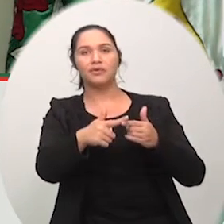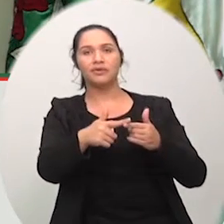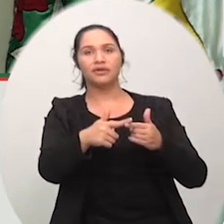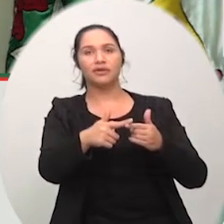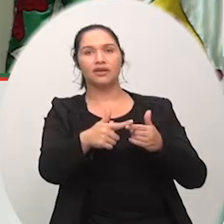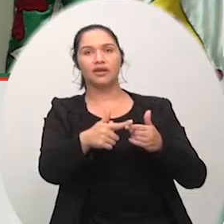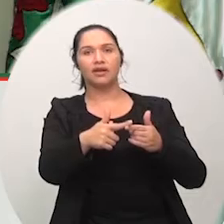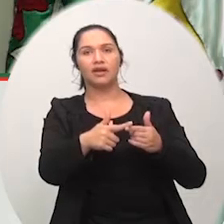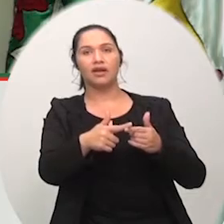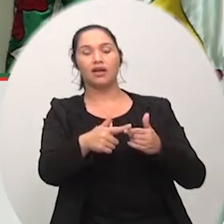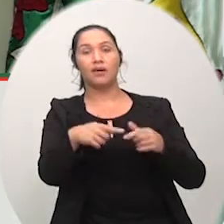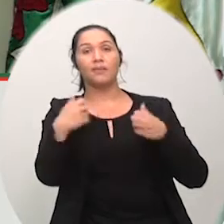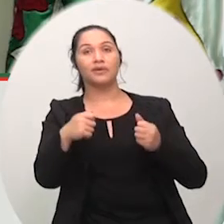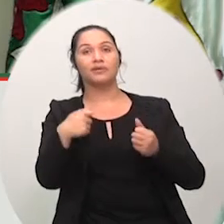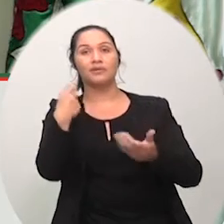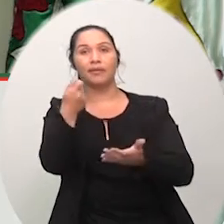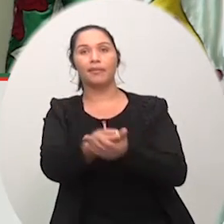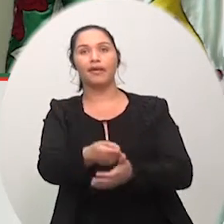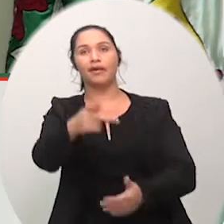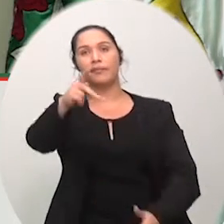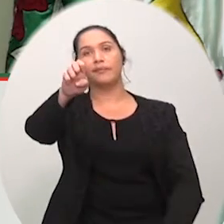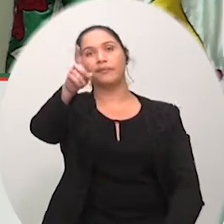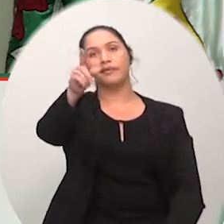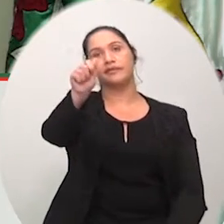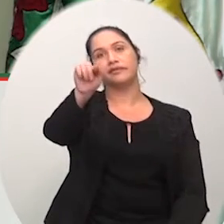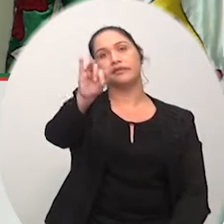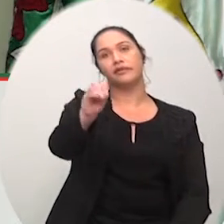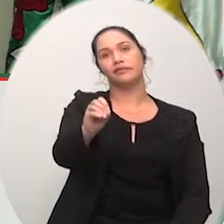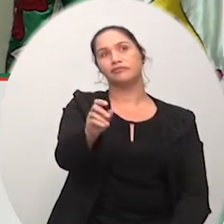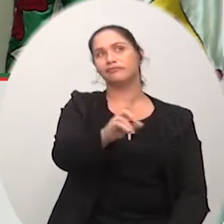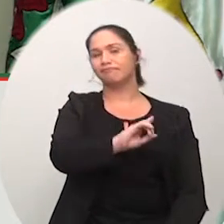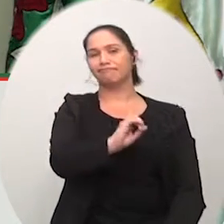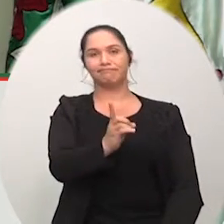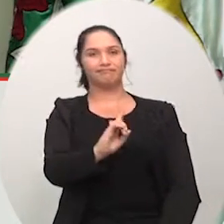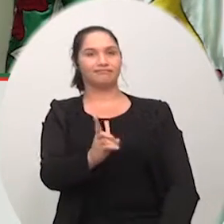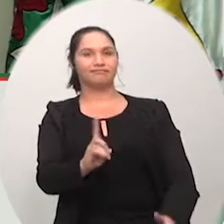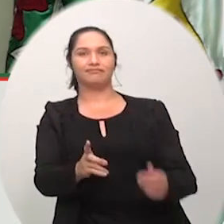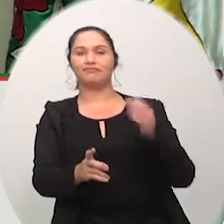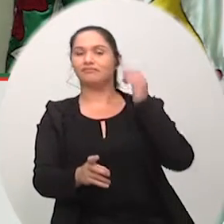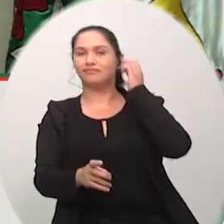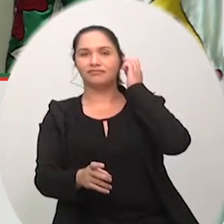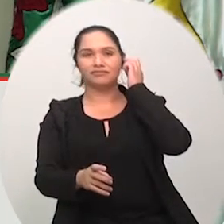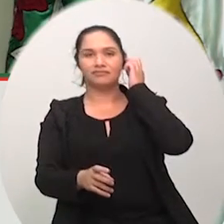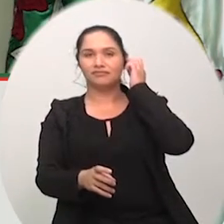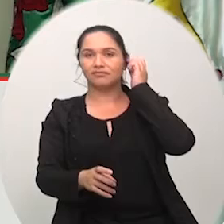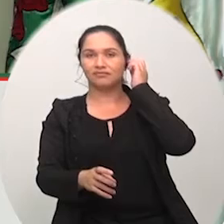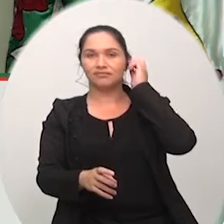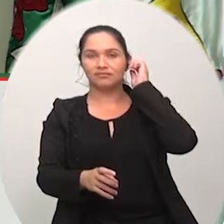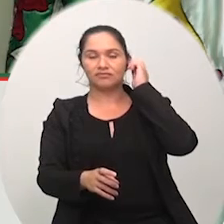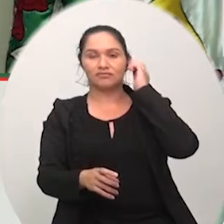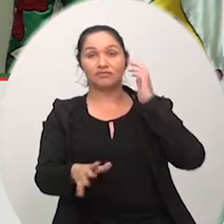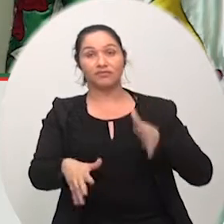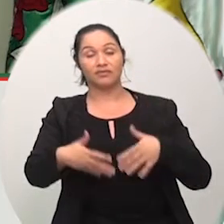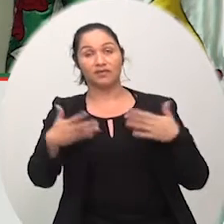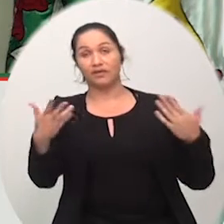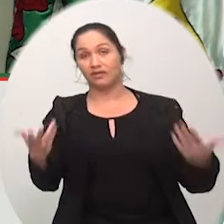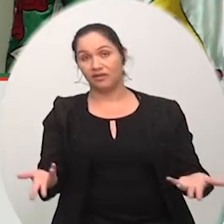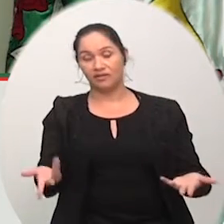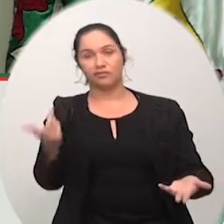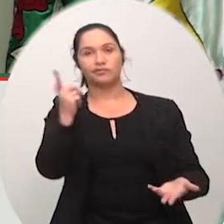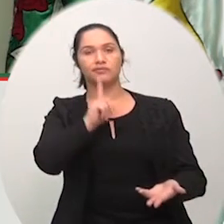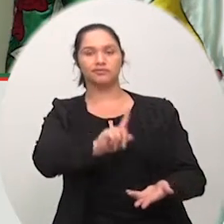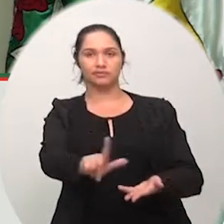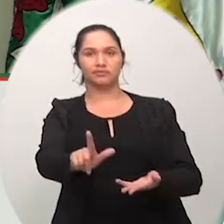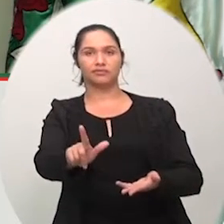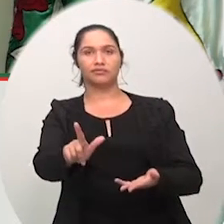pagar por mais quatro pedágios além dos demais que ela já paga então mais uma vez